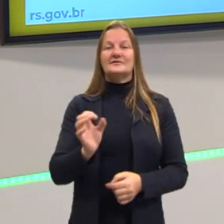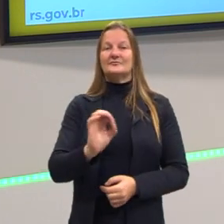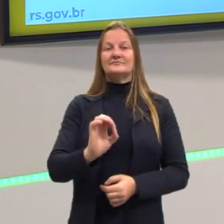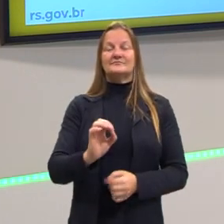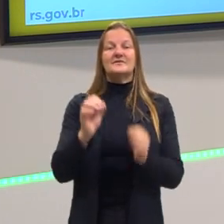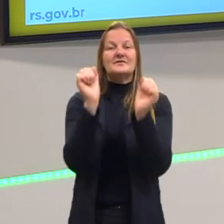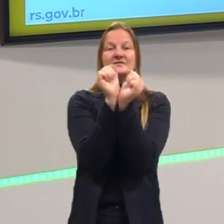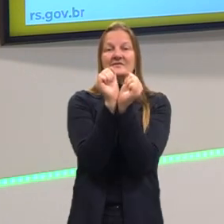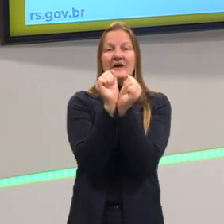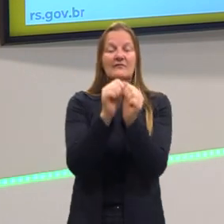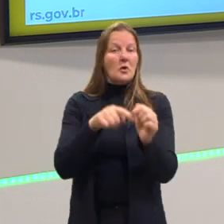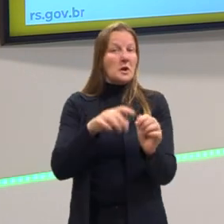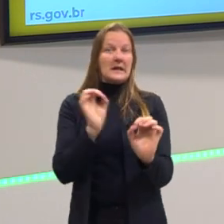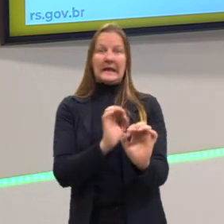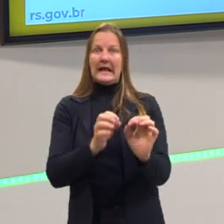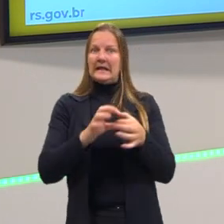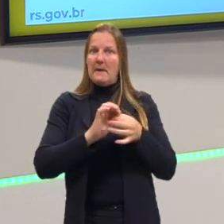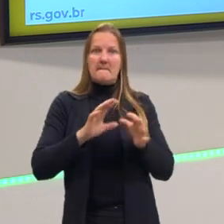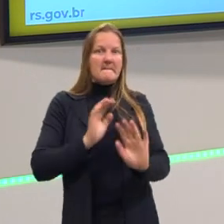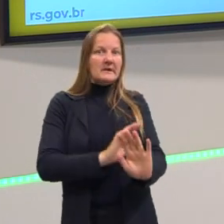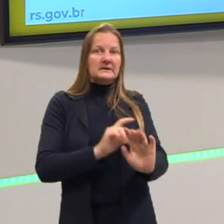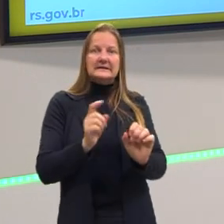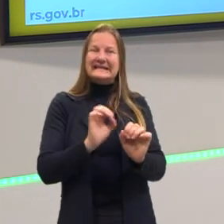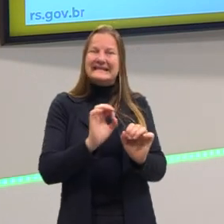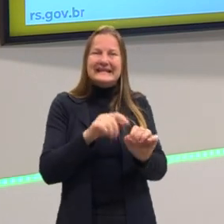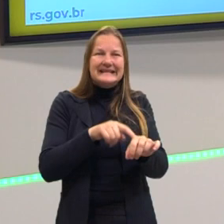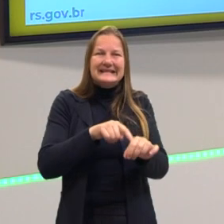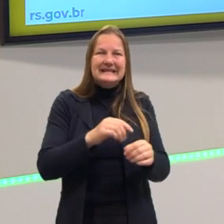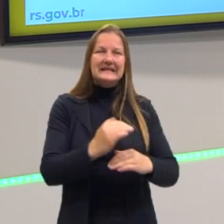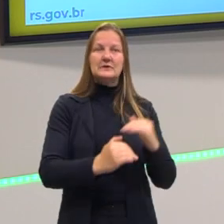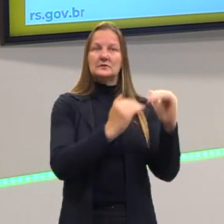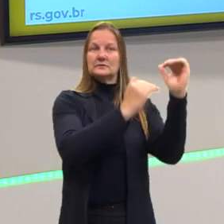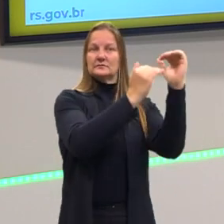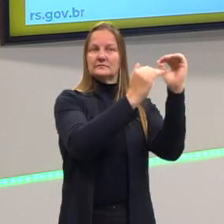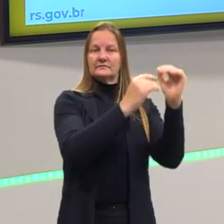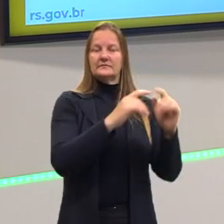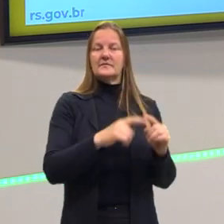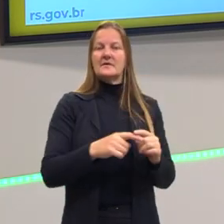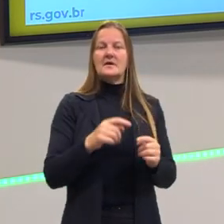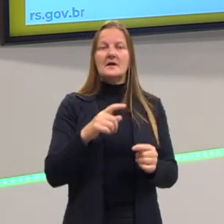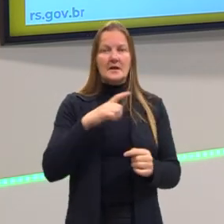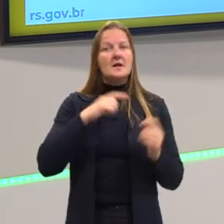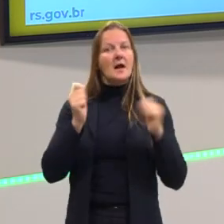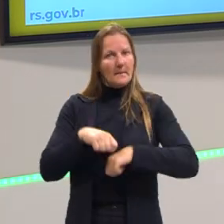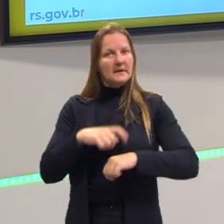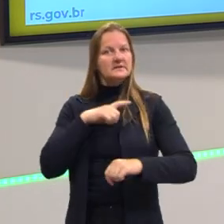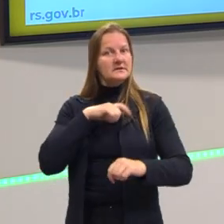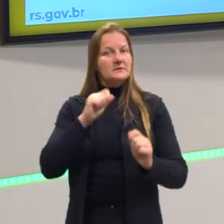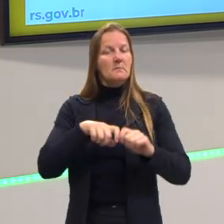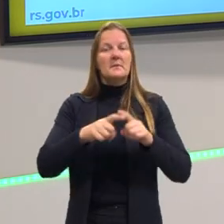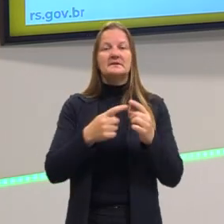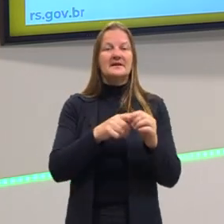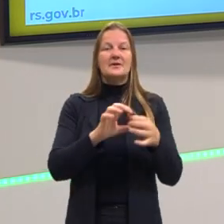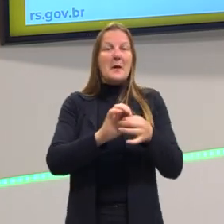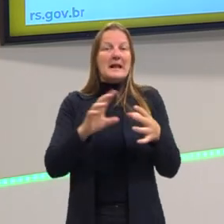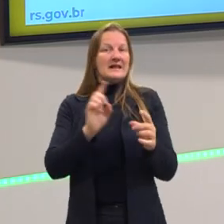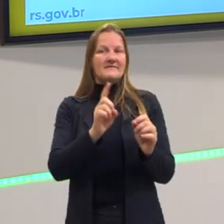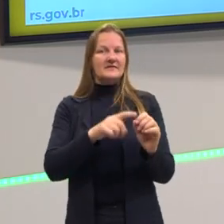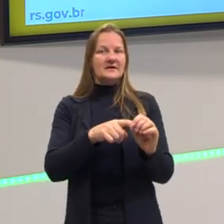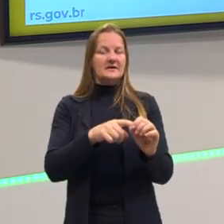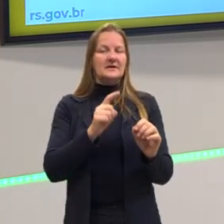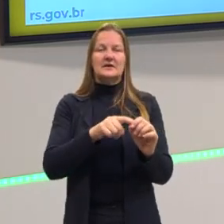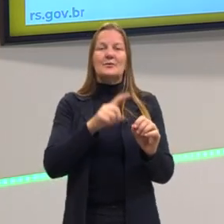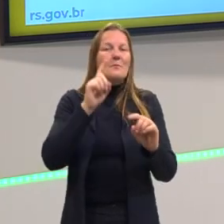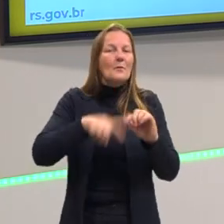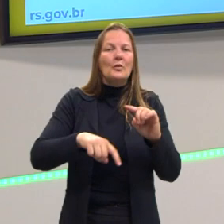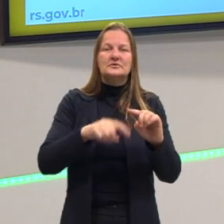escravo não é permitido. Não é permitido que o escravo, não que ele seja incapaz ou algo do tipo, não. Ele não é permitido que ele